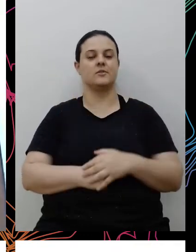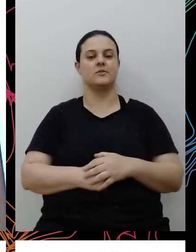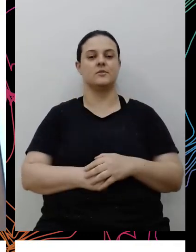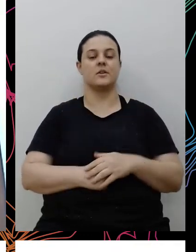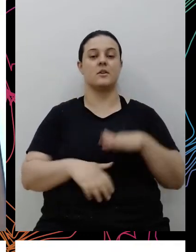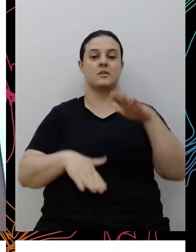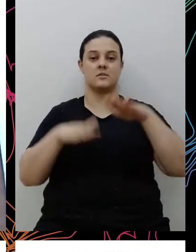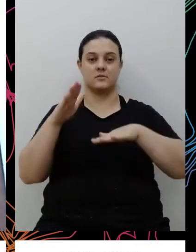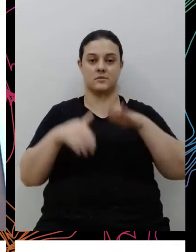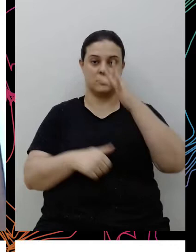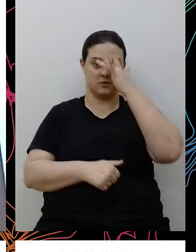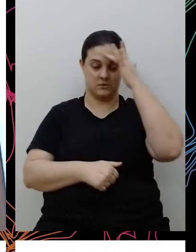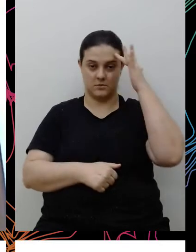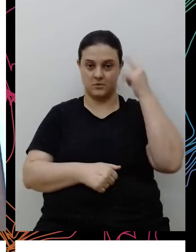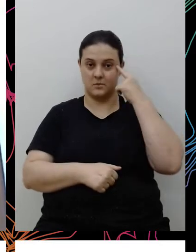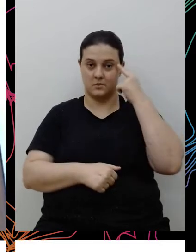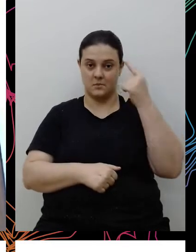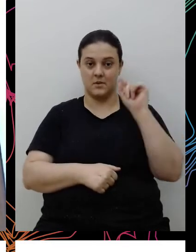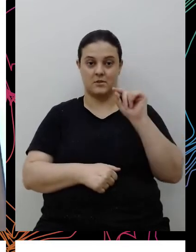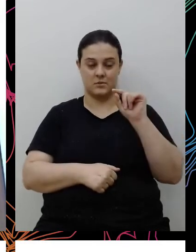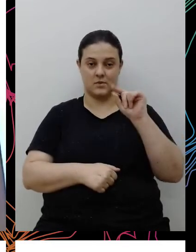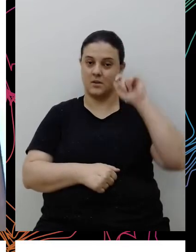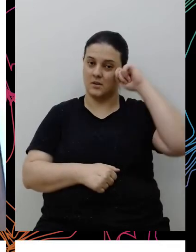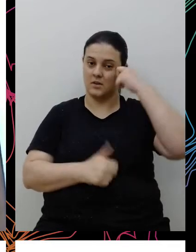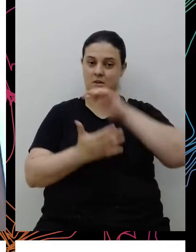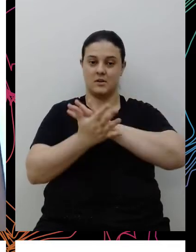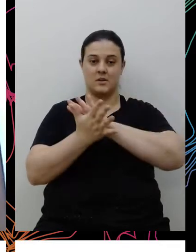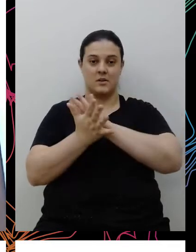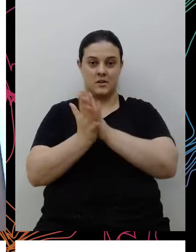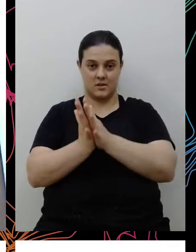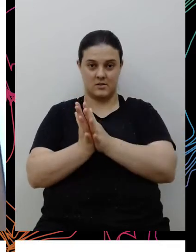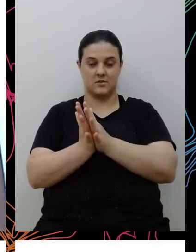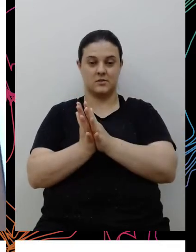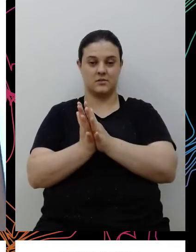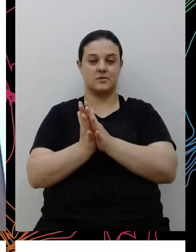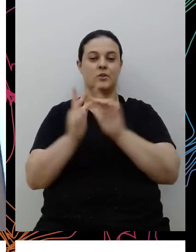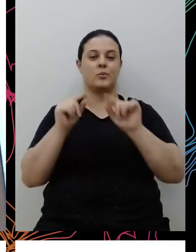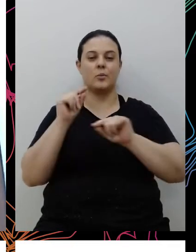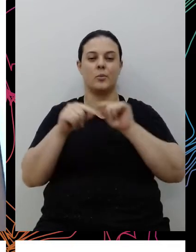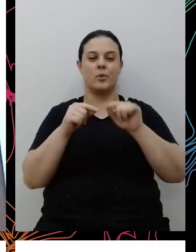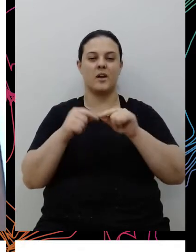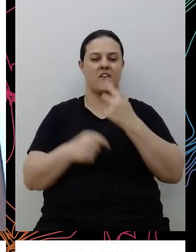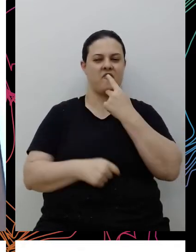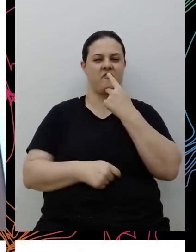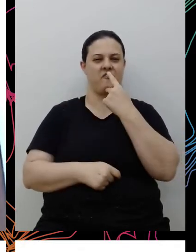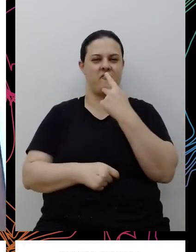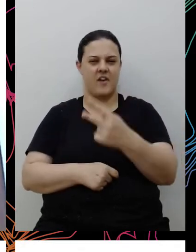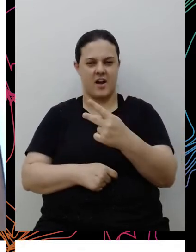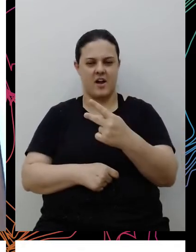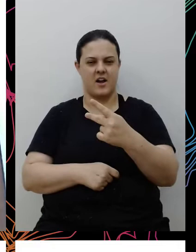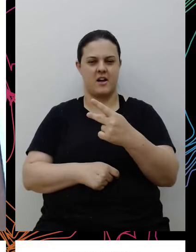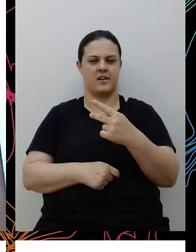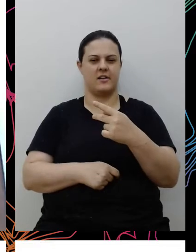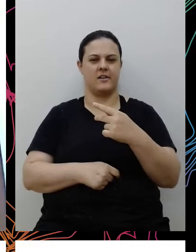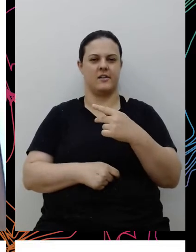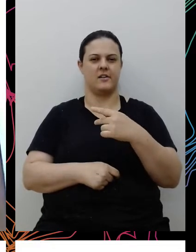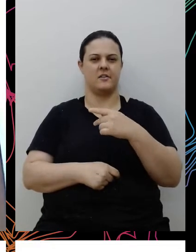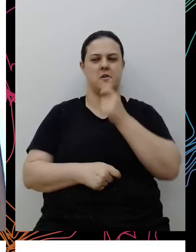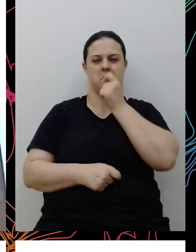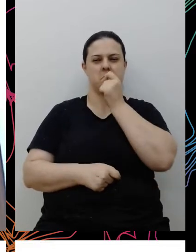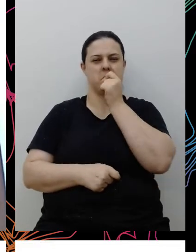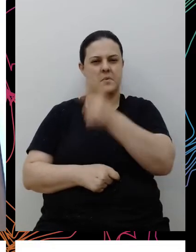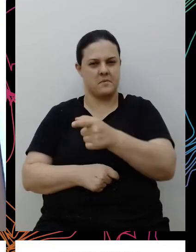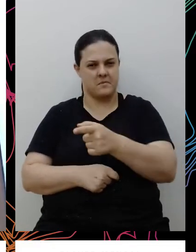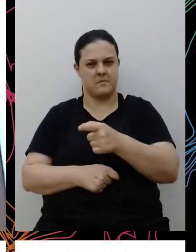as pessoas acham que a questão do racismo é só aquela coisa dita, né? Aquele preconceito falado, aquele